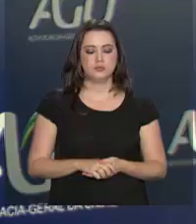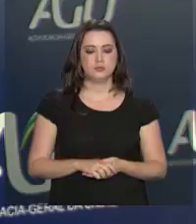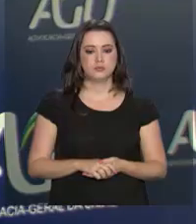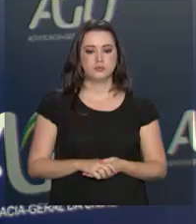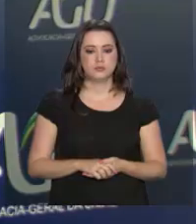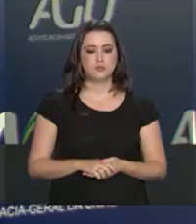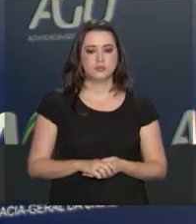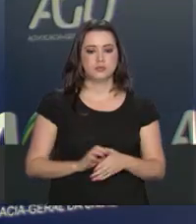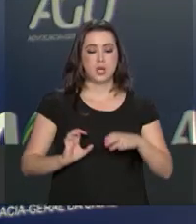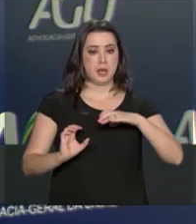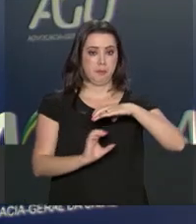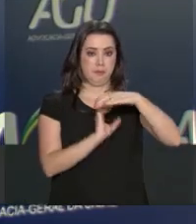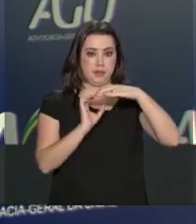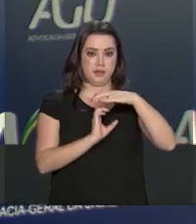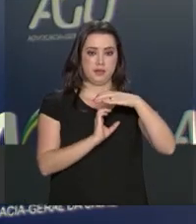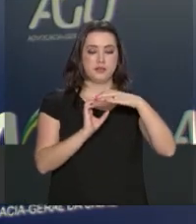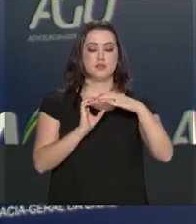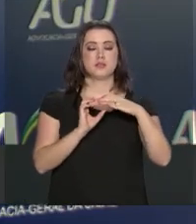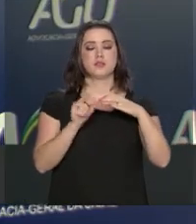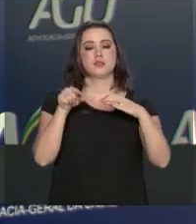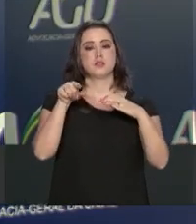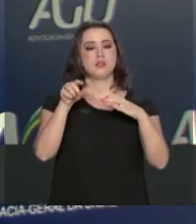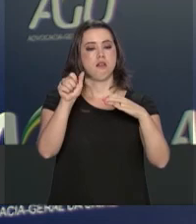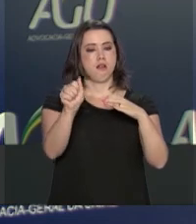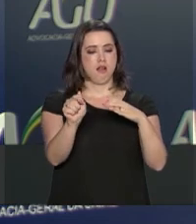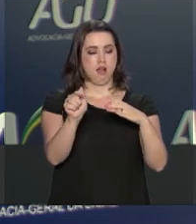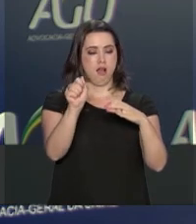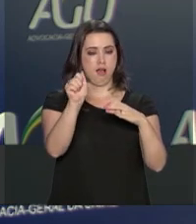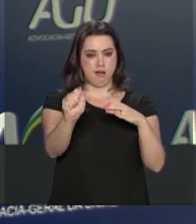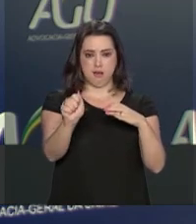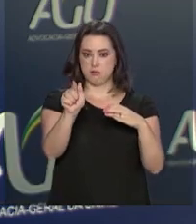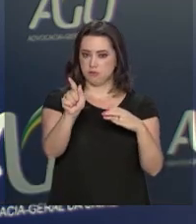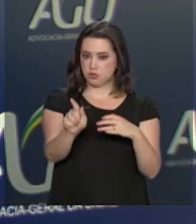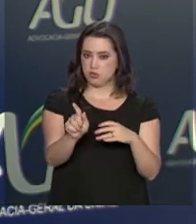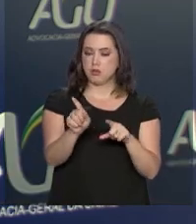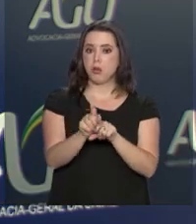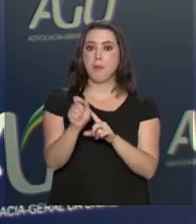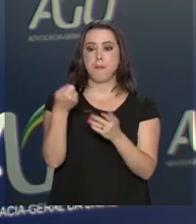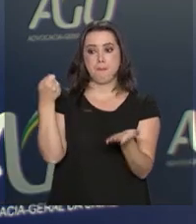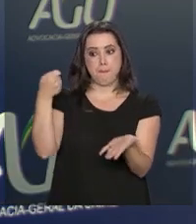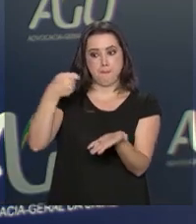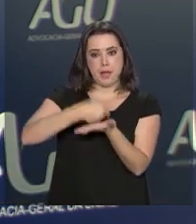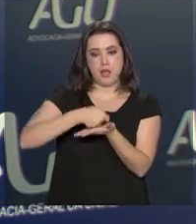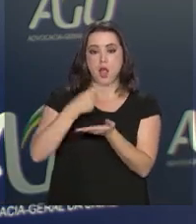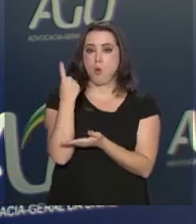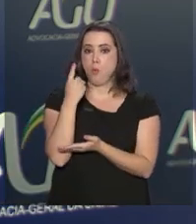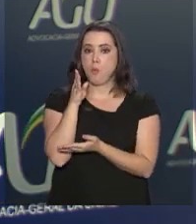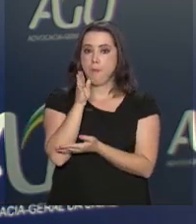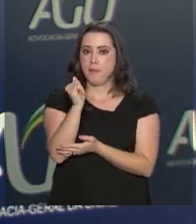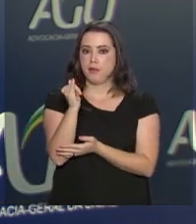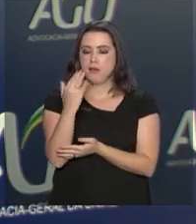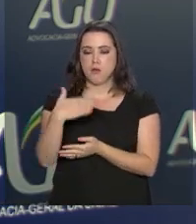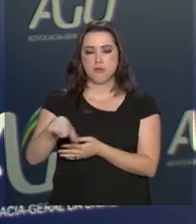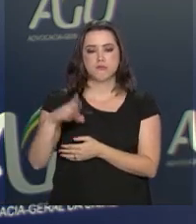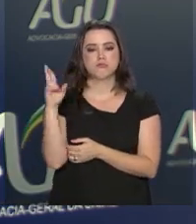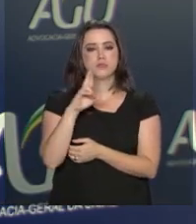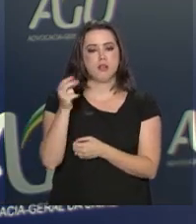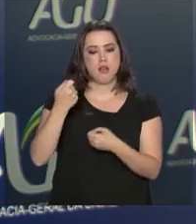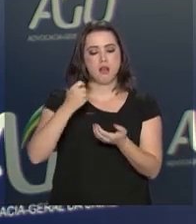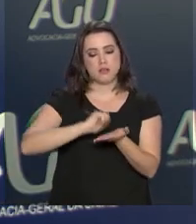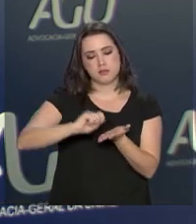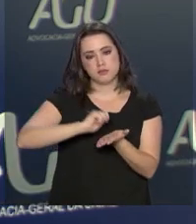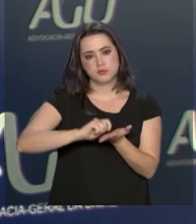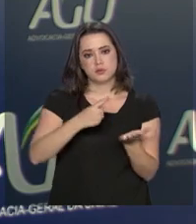A empreiteira Andrade Gutierrez Engenharia terá que pagar cerca de R 1,5 bilhão. O acordo assinado com a